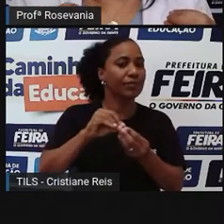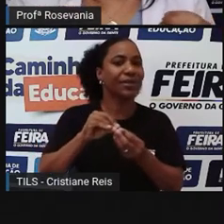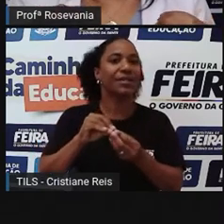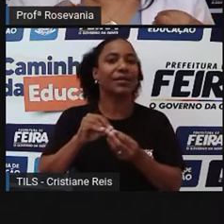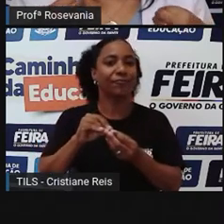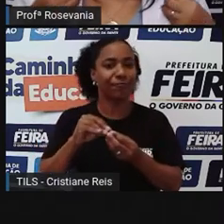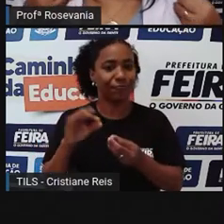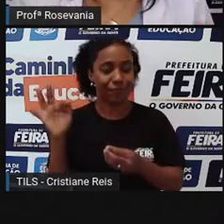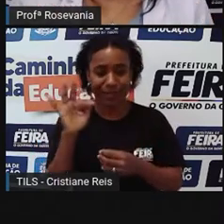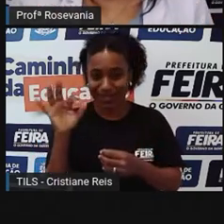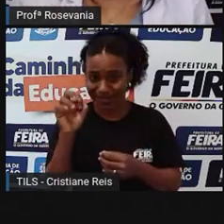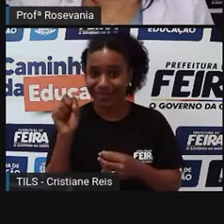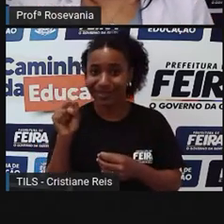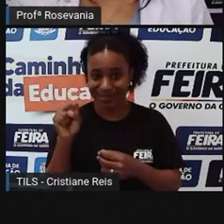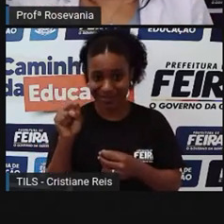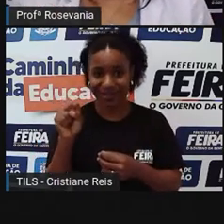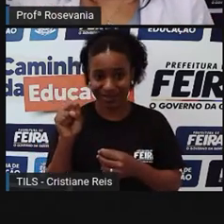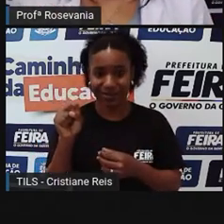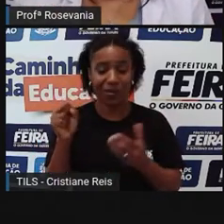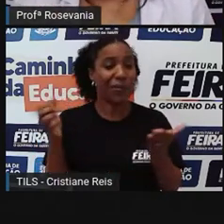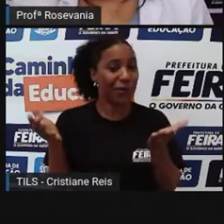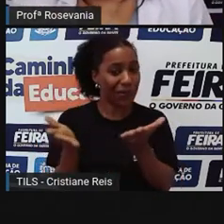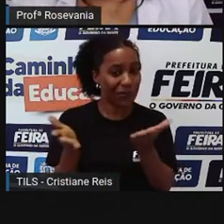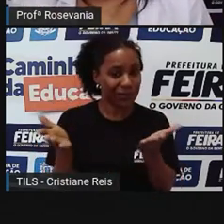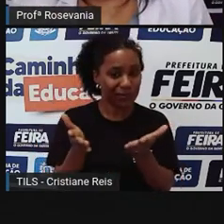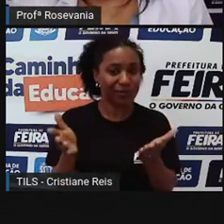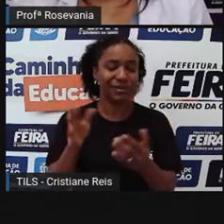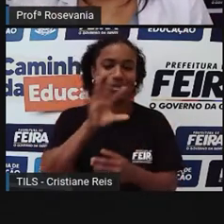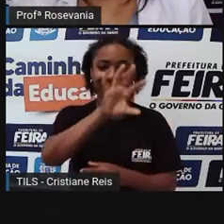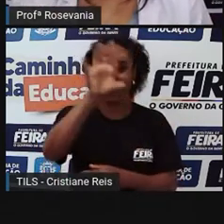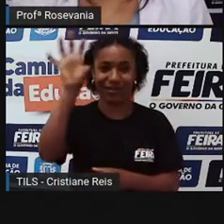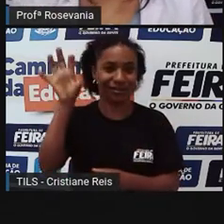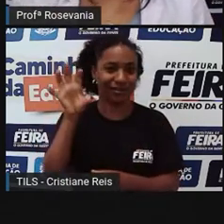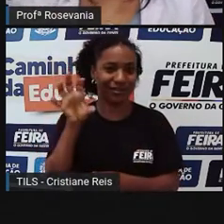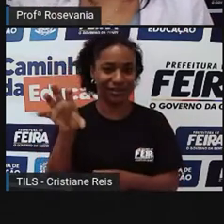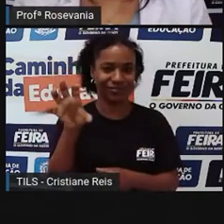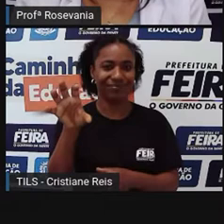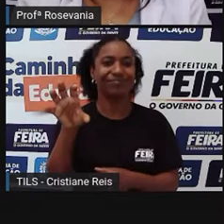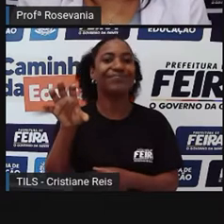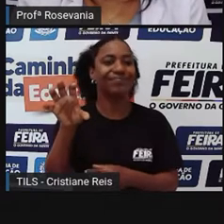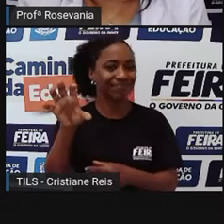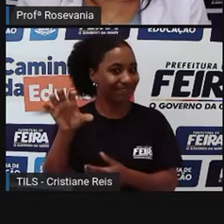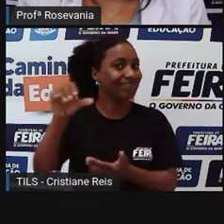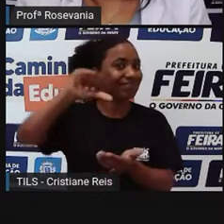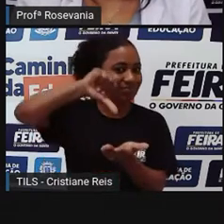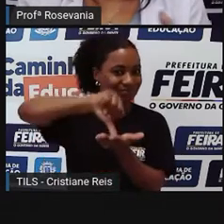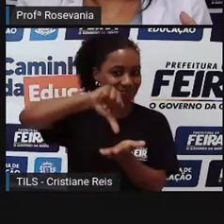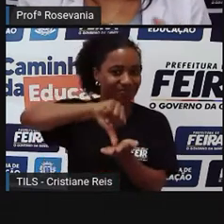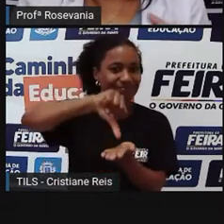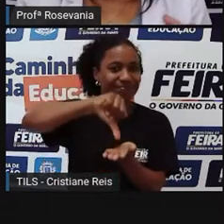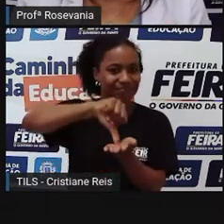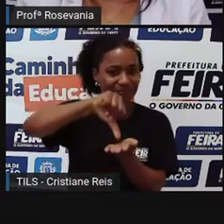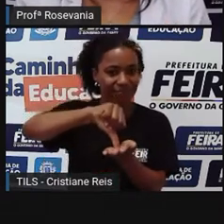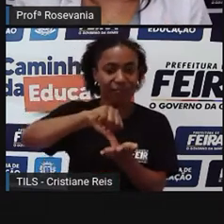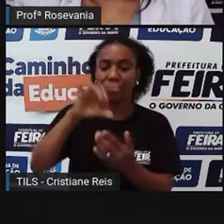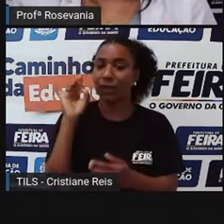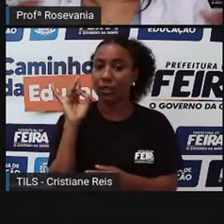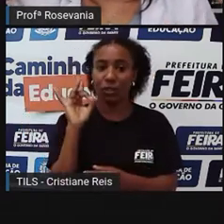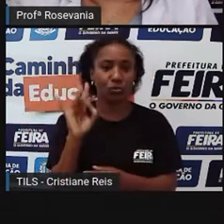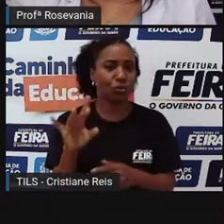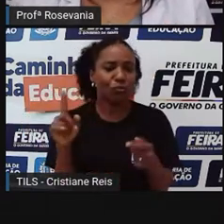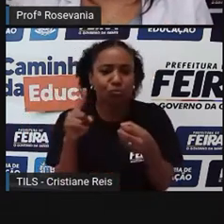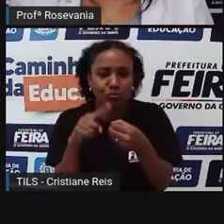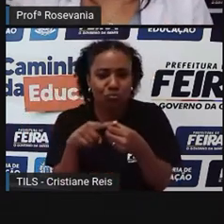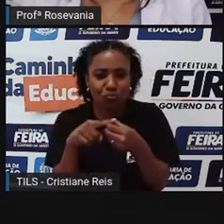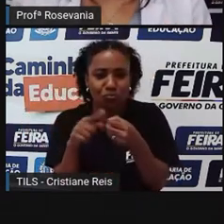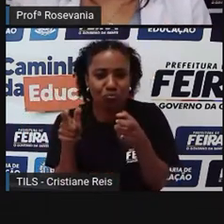adquiriu a condição de região metropolitana. Ela não é só mais somente o espacinho dela, ela